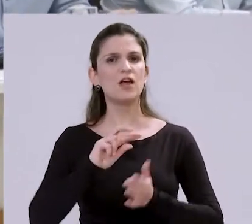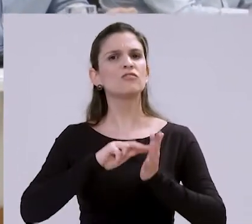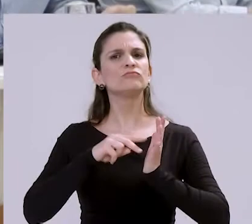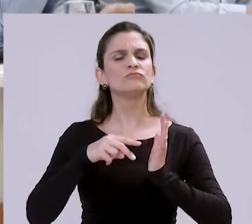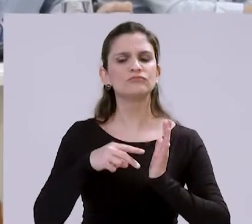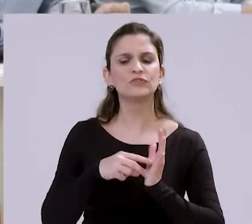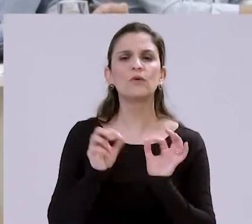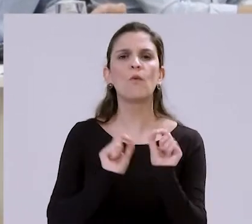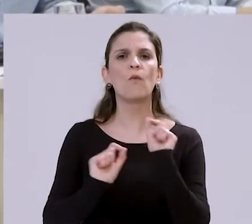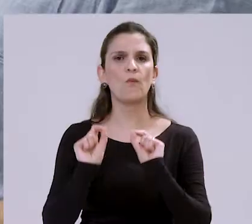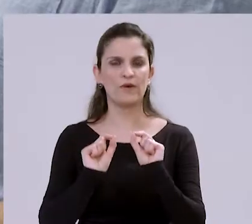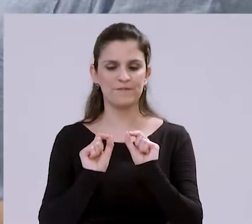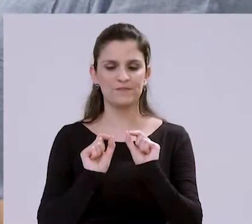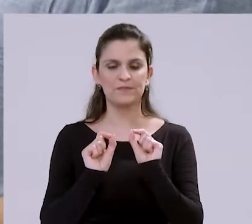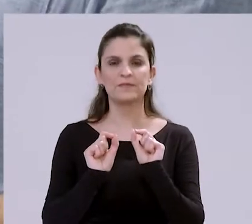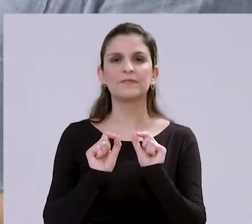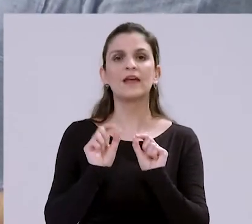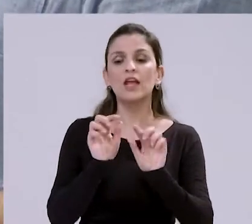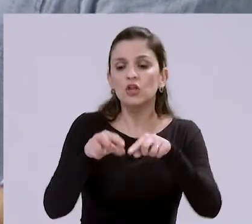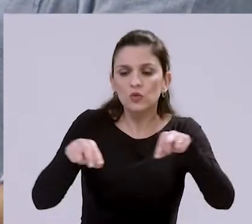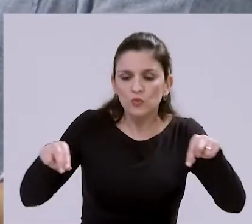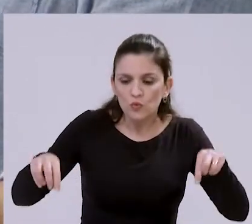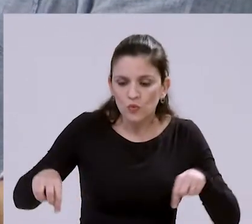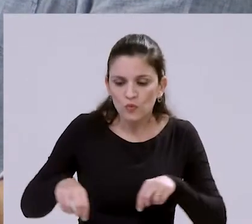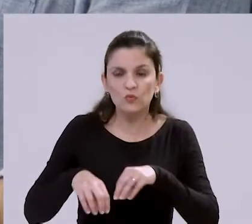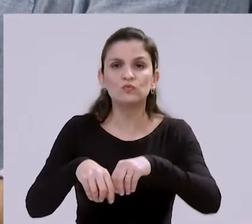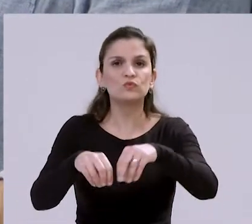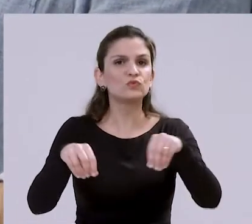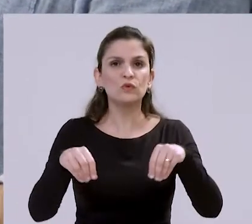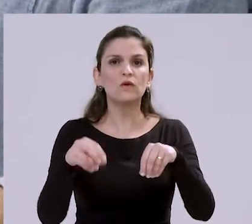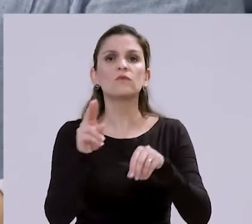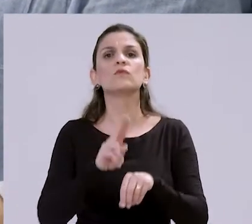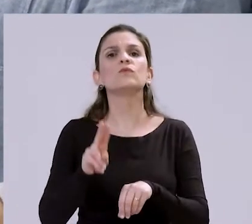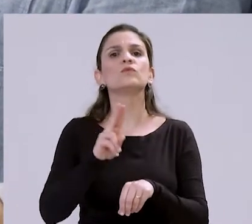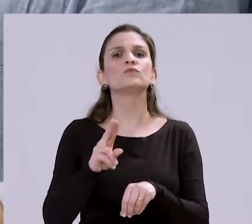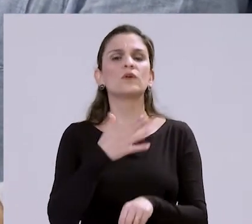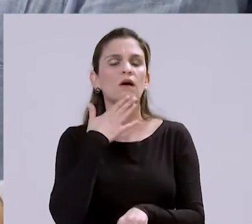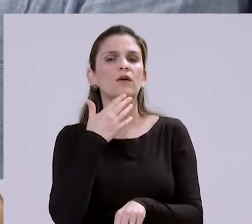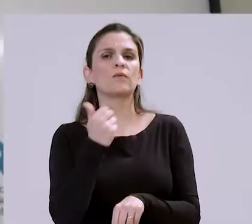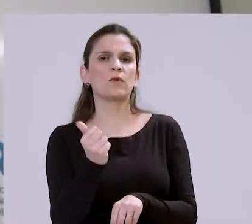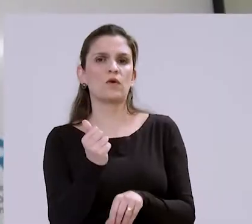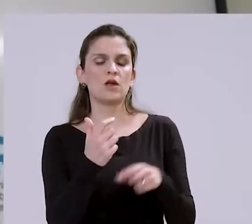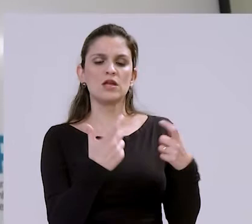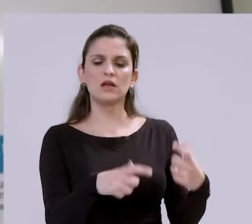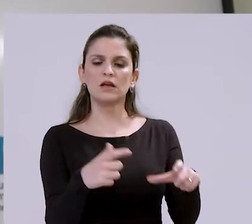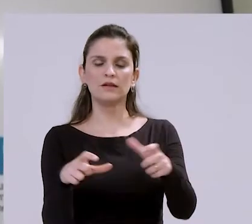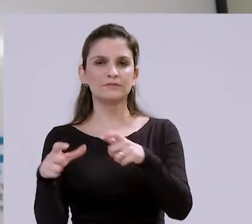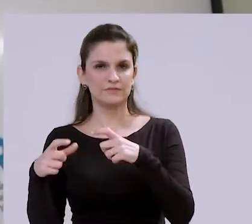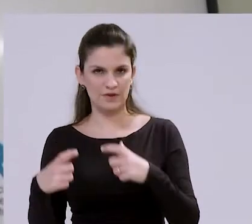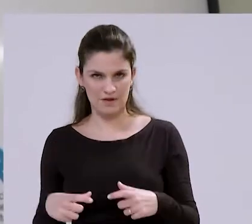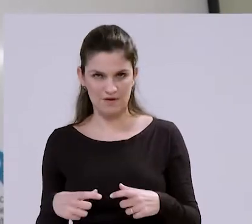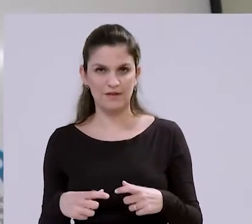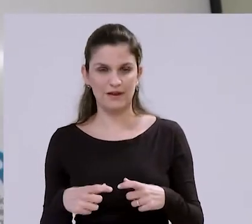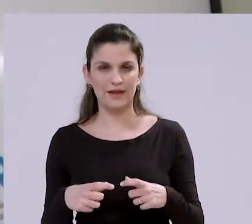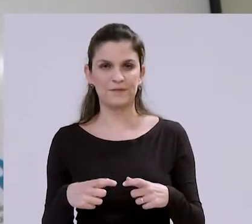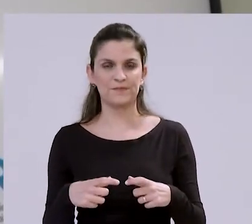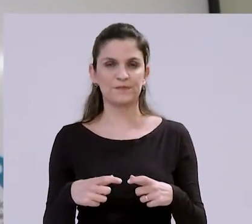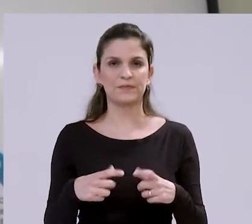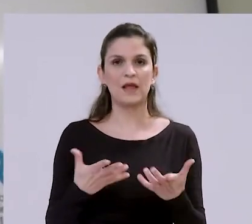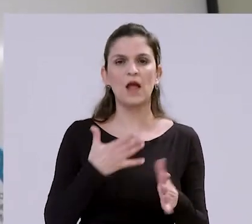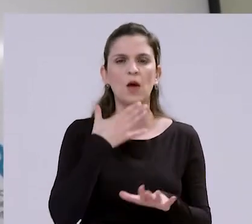representa um parâmetro urbanístico ambiental de uso e ocupação do solo, além de classificar os